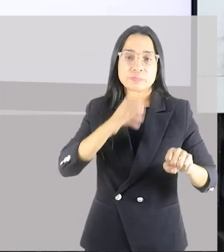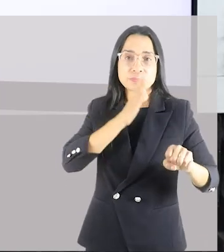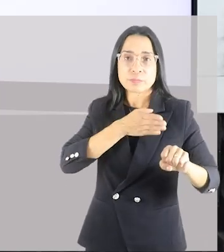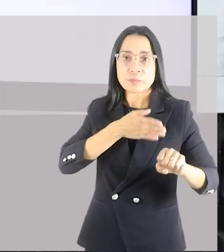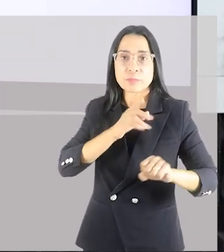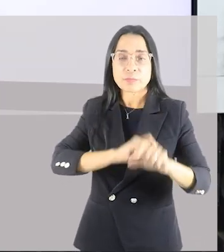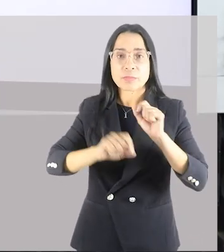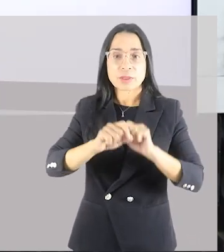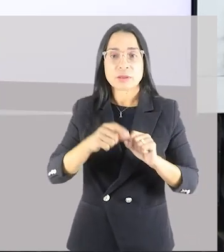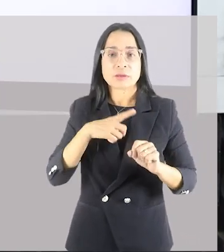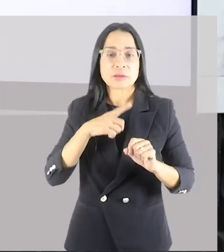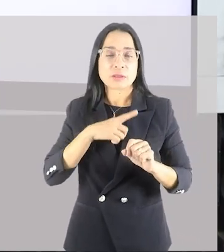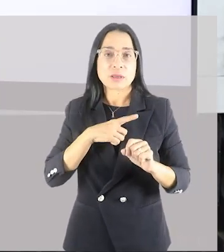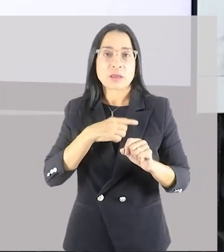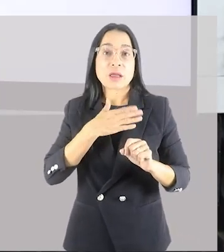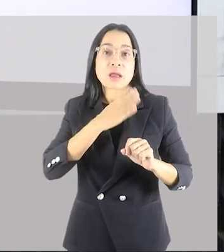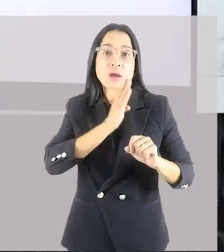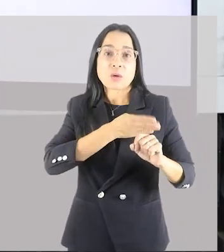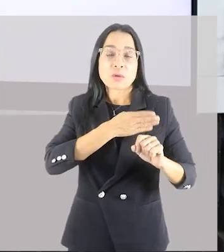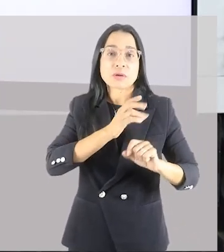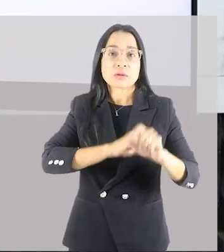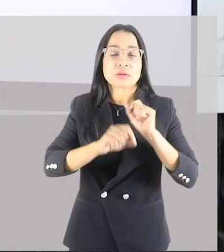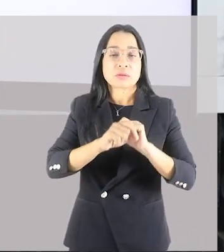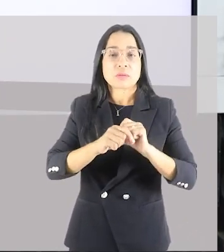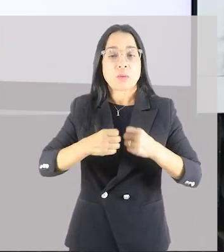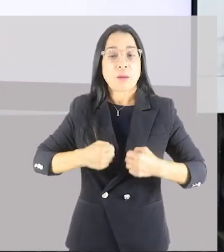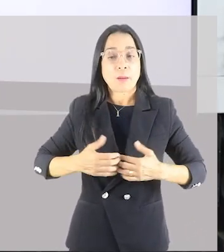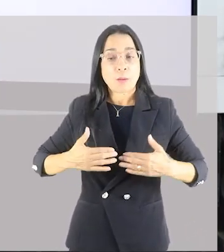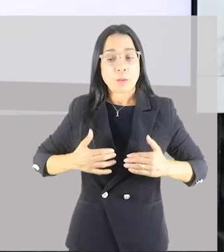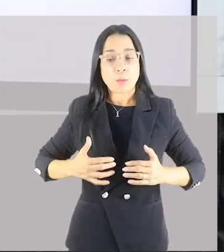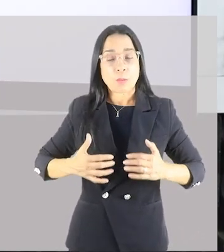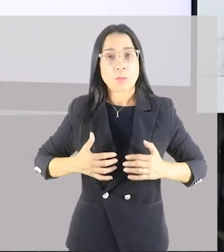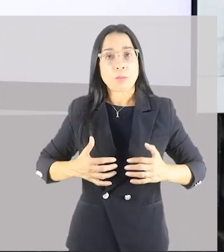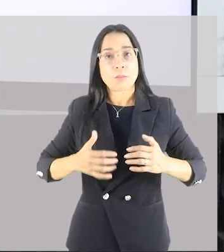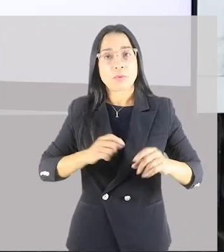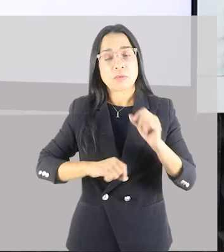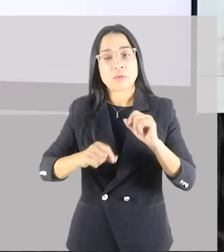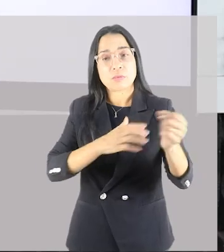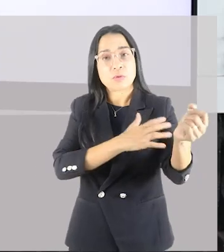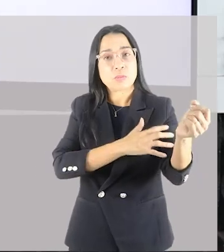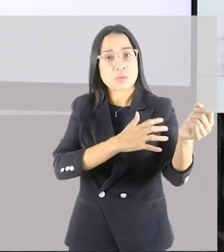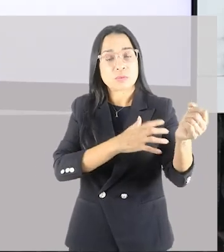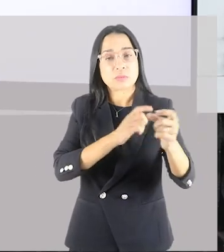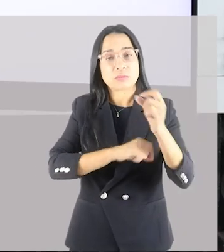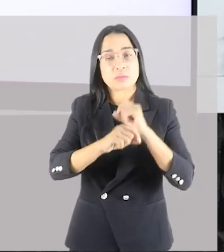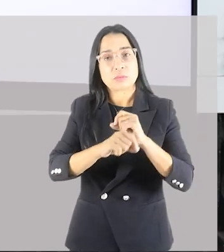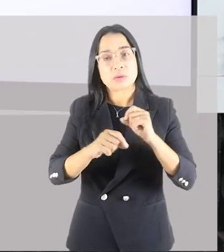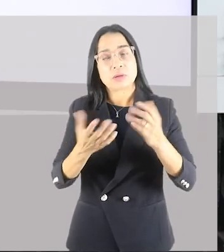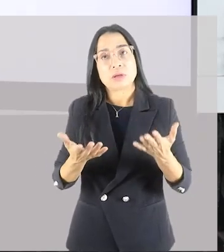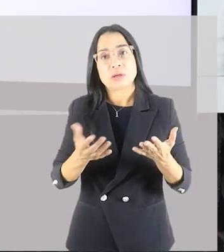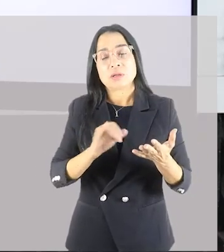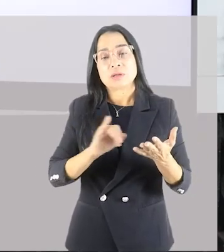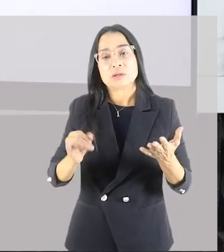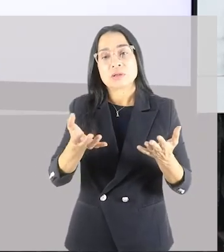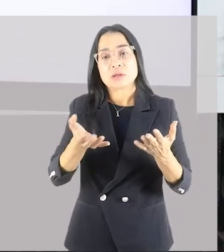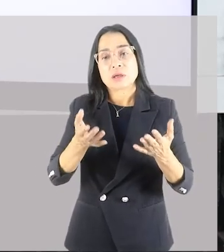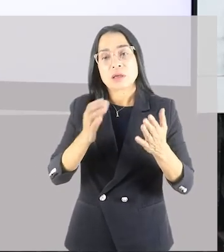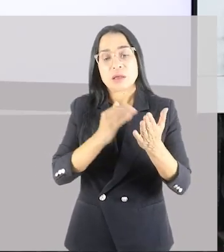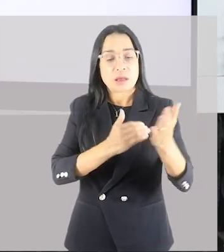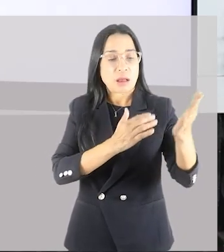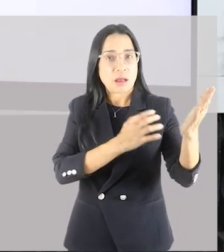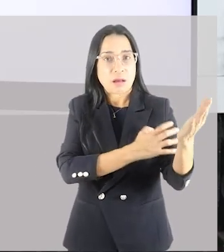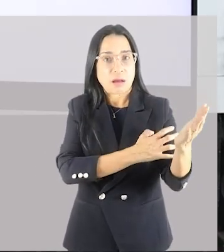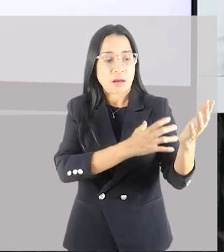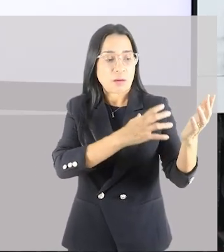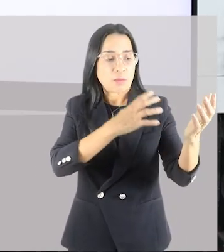que vai envolver coração, pulmão, vasos e musculatura. Então, se eu quero aumentar minha massa muscular, eu